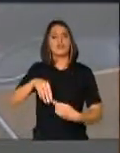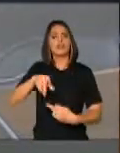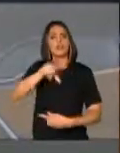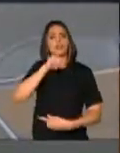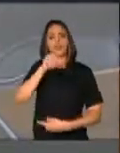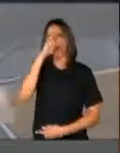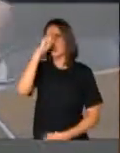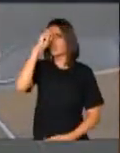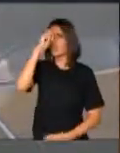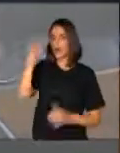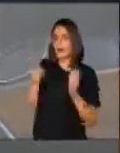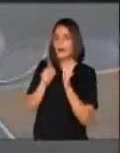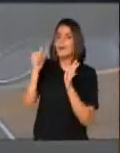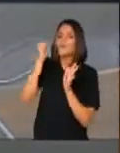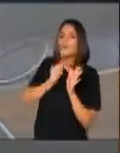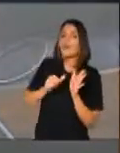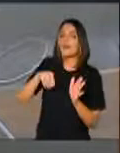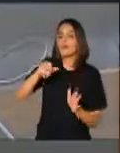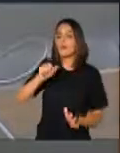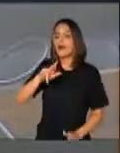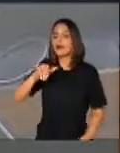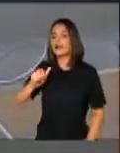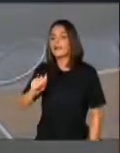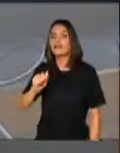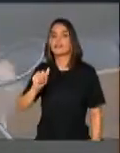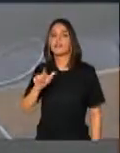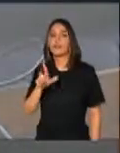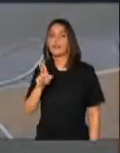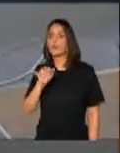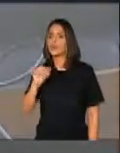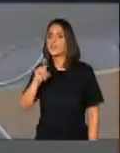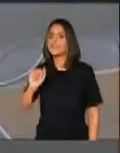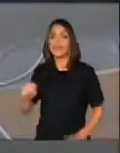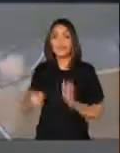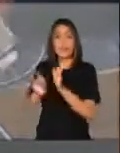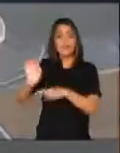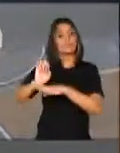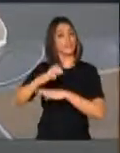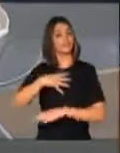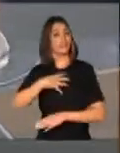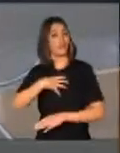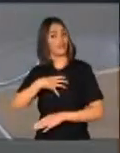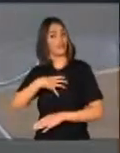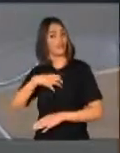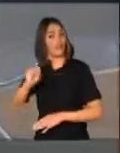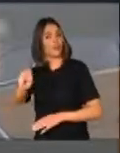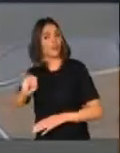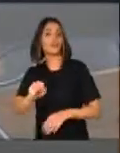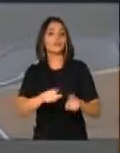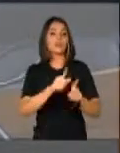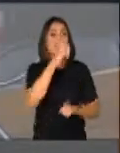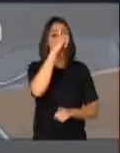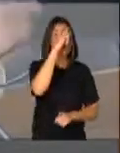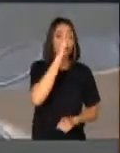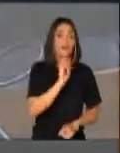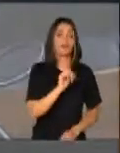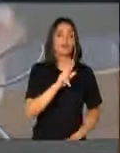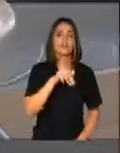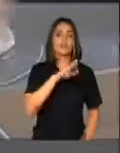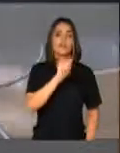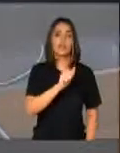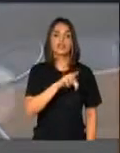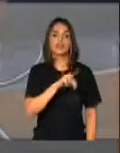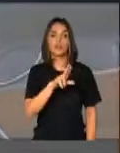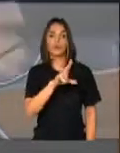da Mulher Maria Luísa de Salvador e o Hospital de Irmã Dulce, indicado pelo